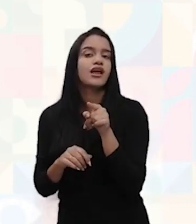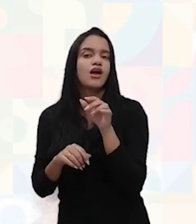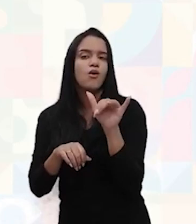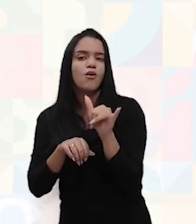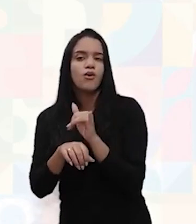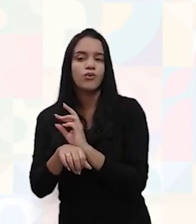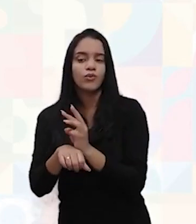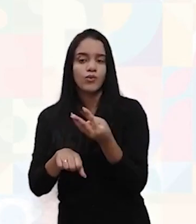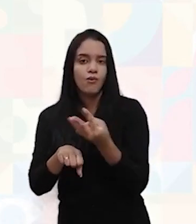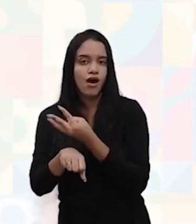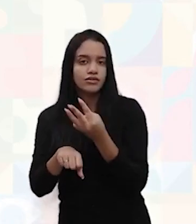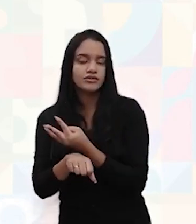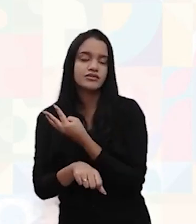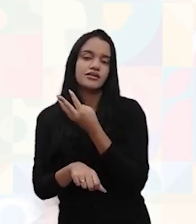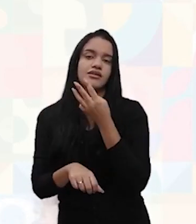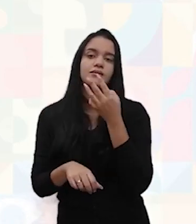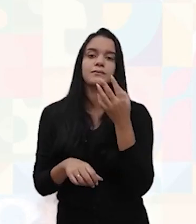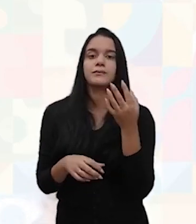Facebook,